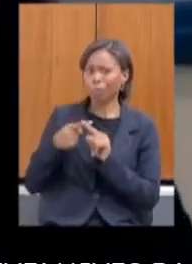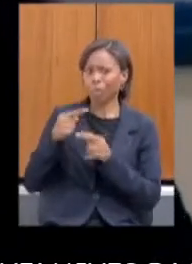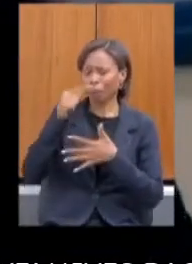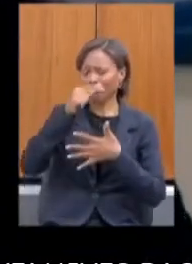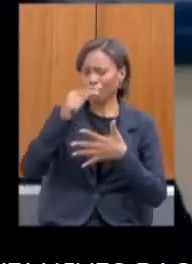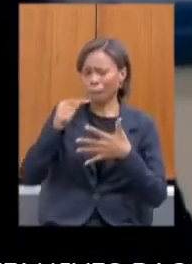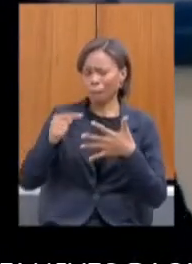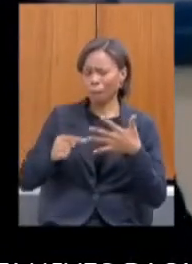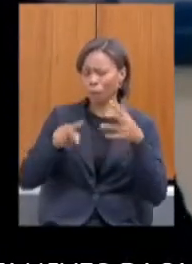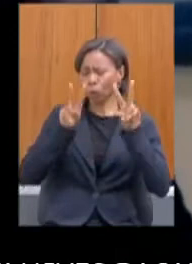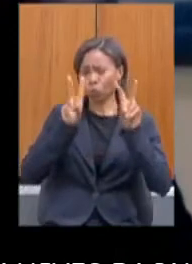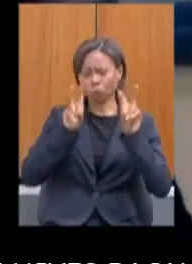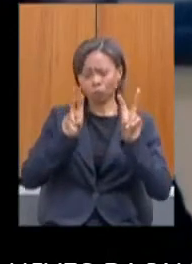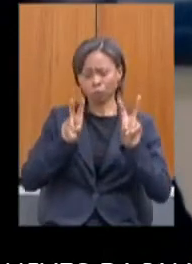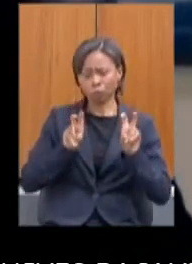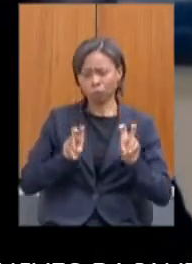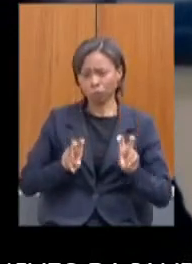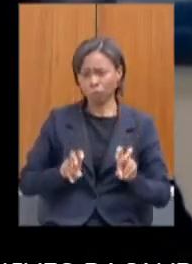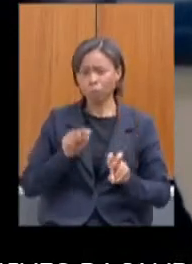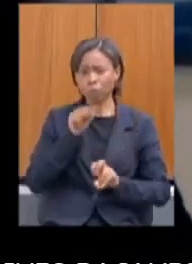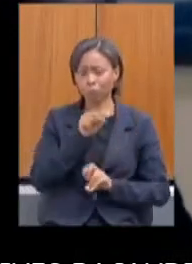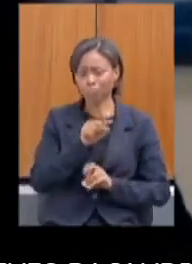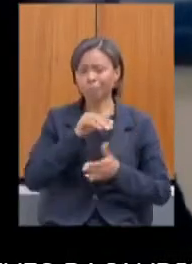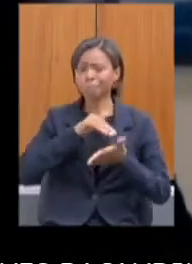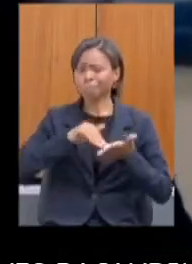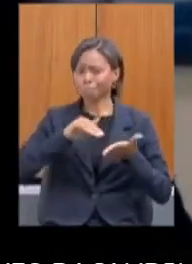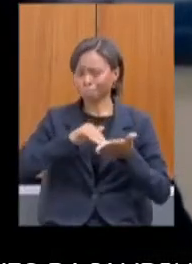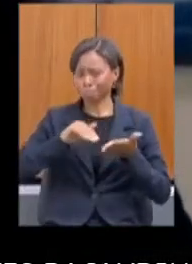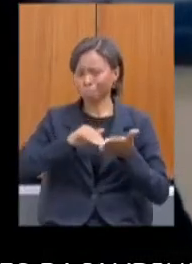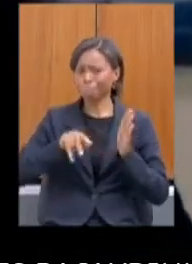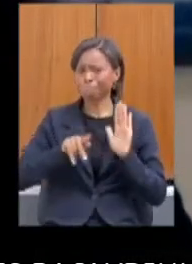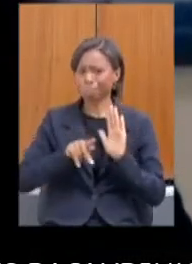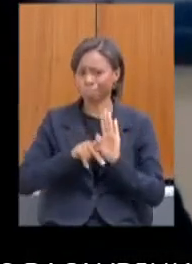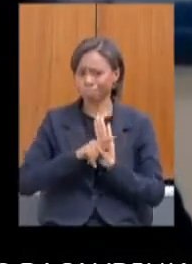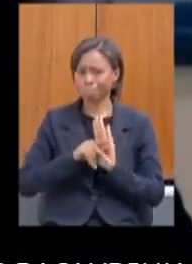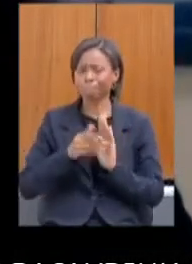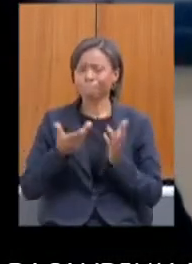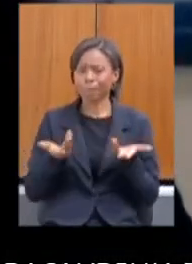políticas na sua secretaria, políticas que